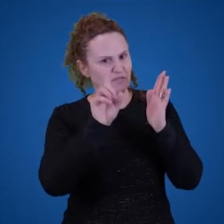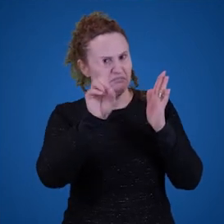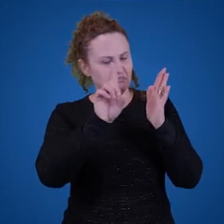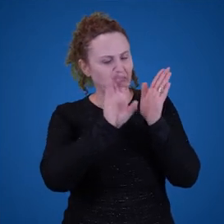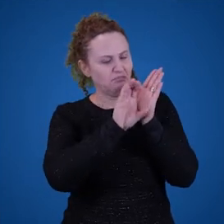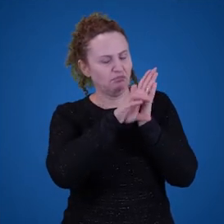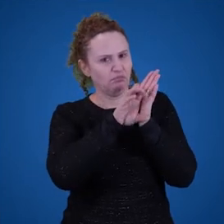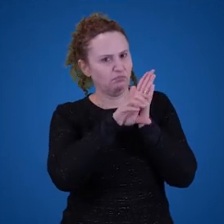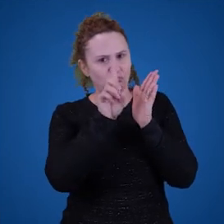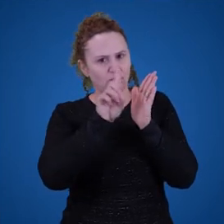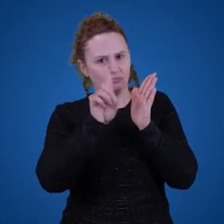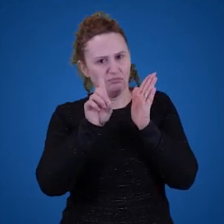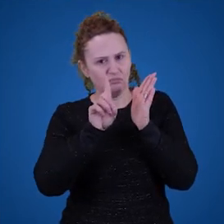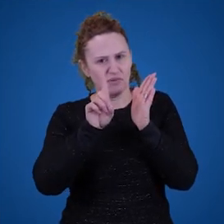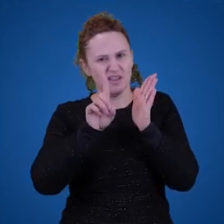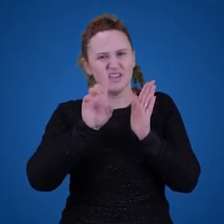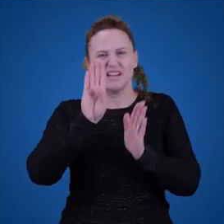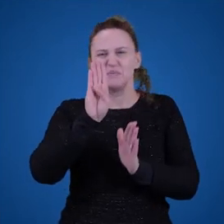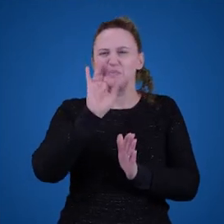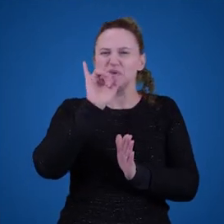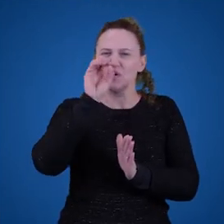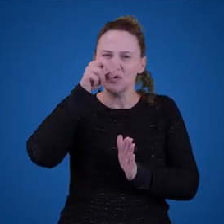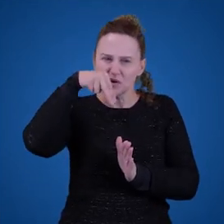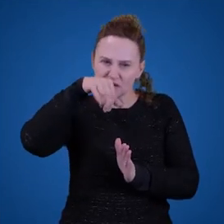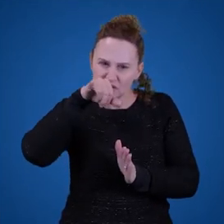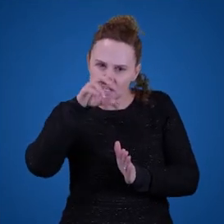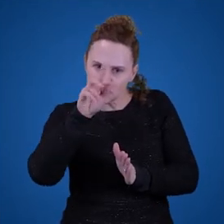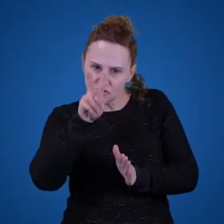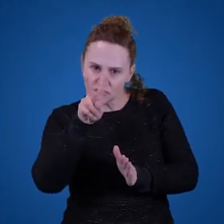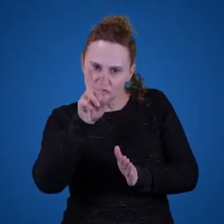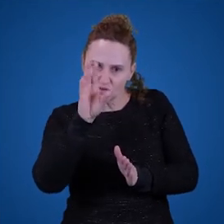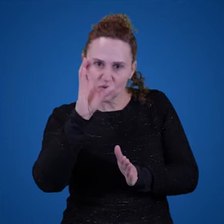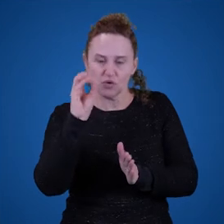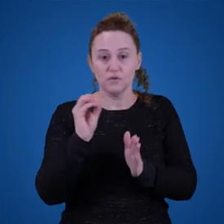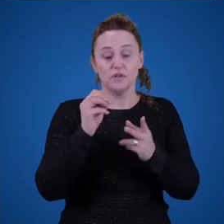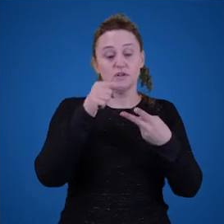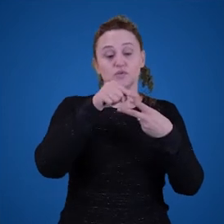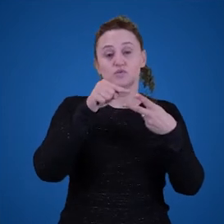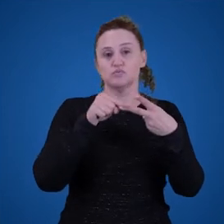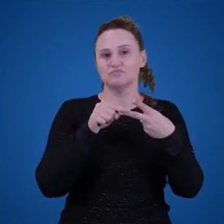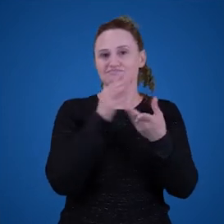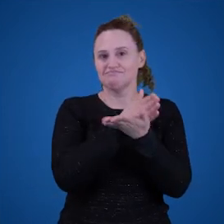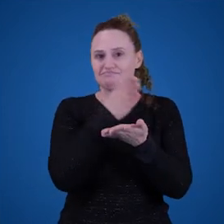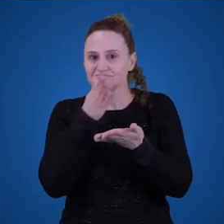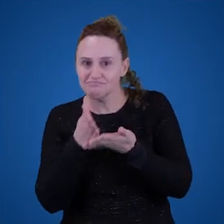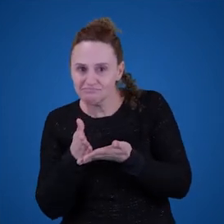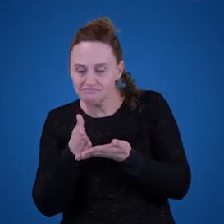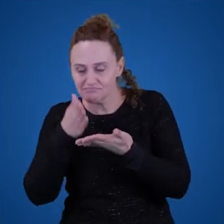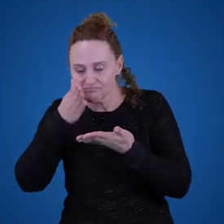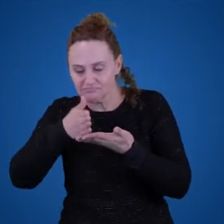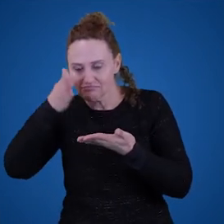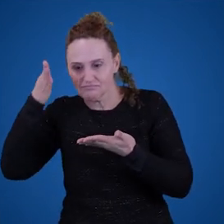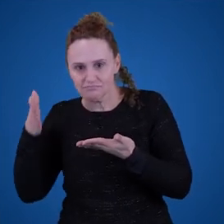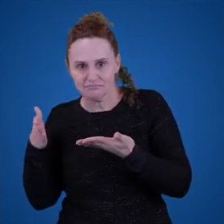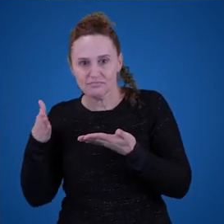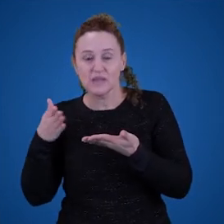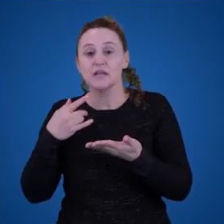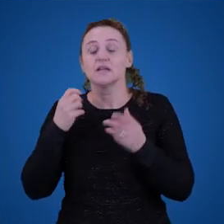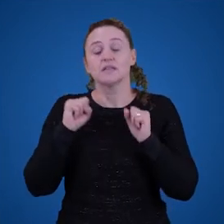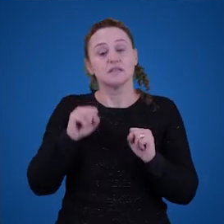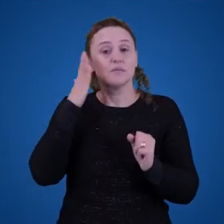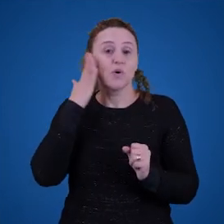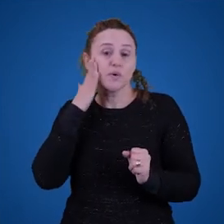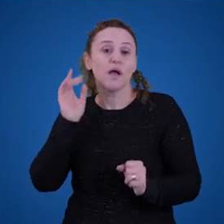unívoco, né? Ele é bionívoco. Ele tem duas partes. Então, a gente precisa descobrir aquilo que se passa em nós e nós precisamos